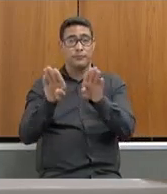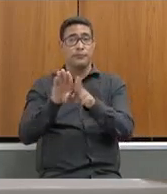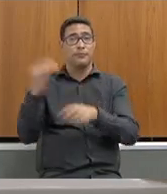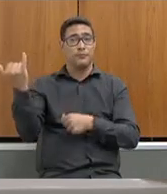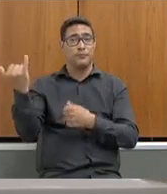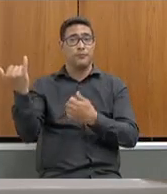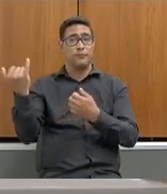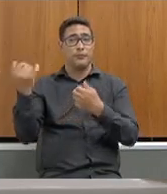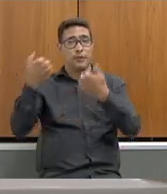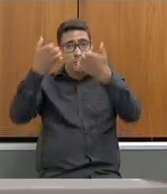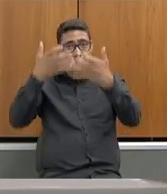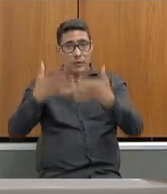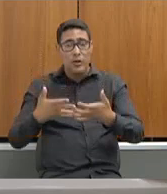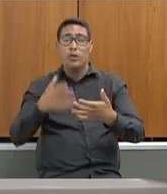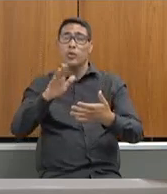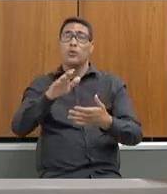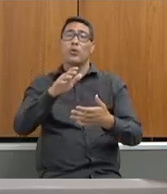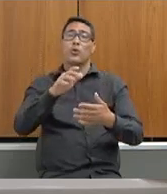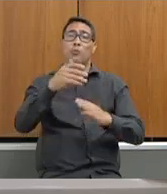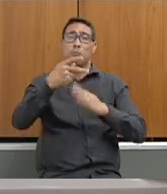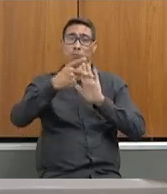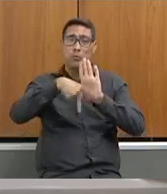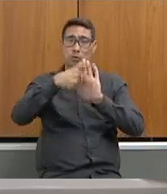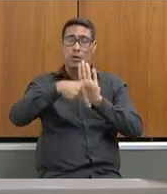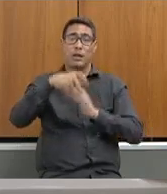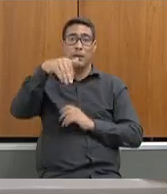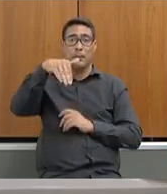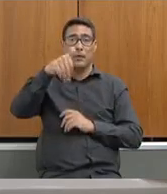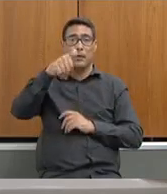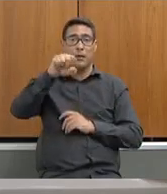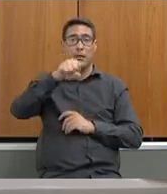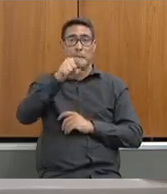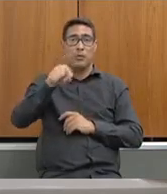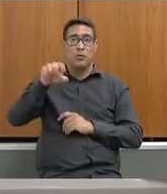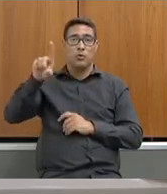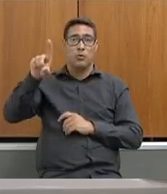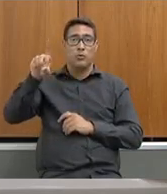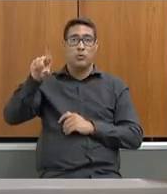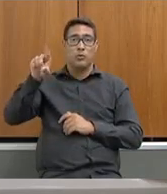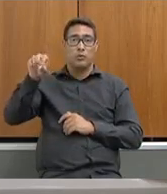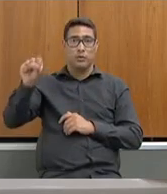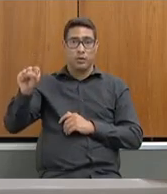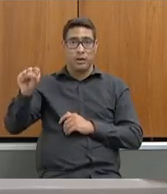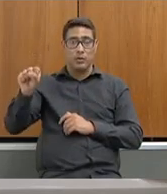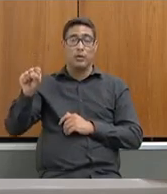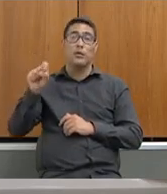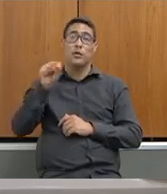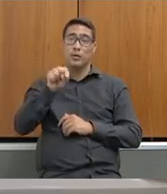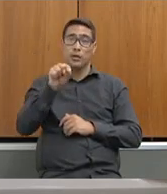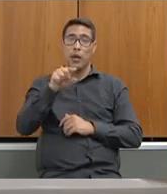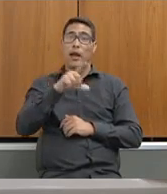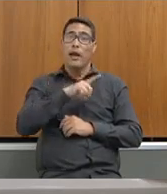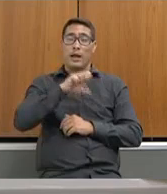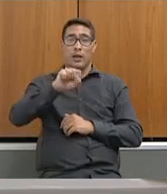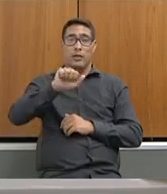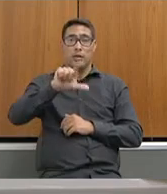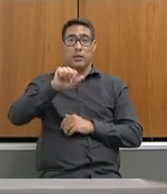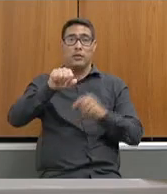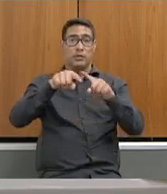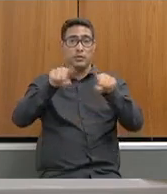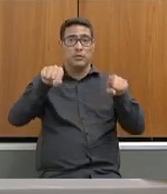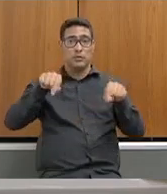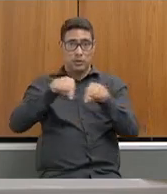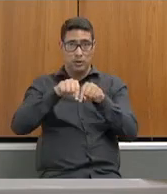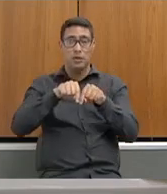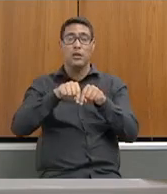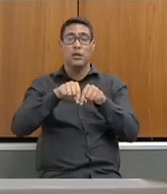mãos dadas. As salas de recursos do Estado podem ser utilizadas pelo município, nós já passamos essa orientação,